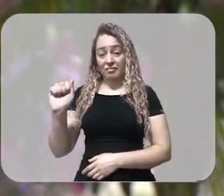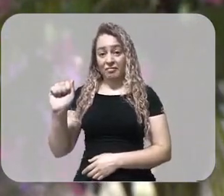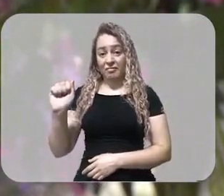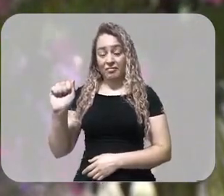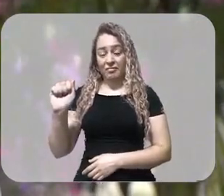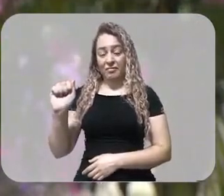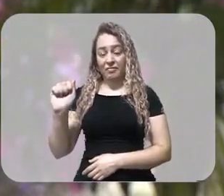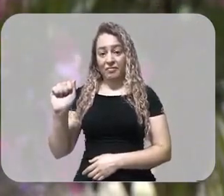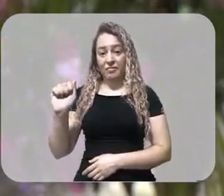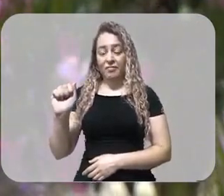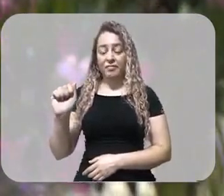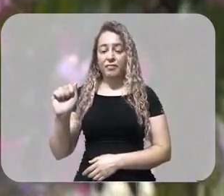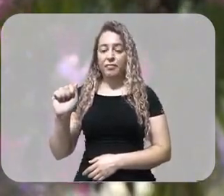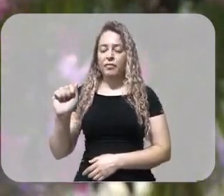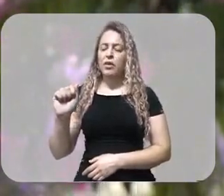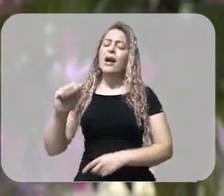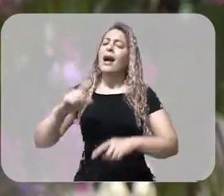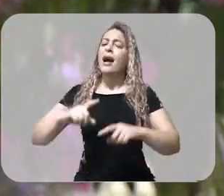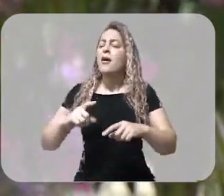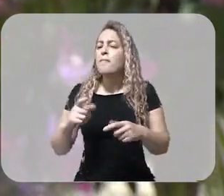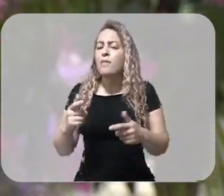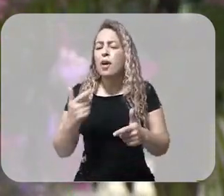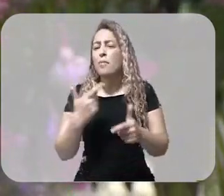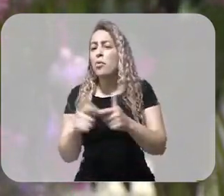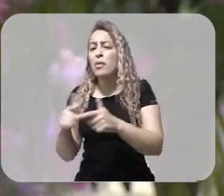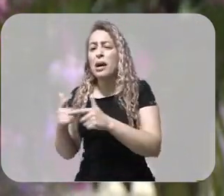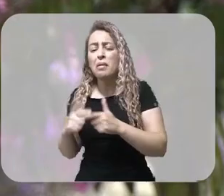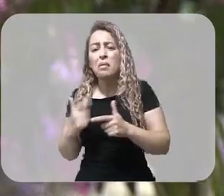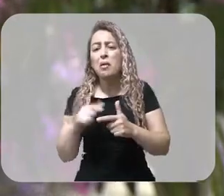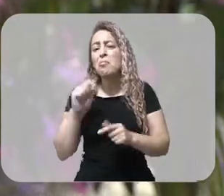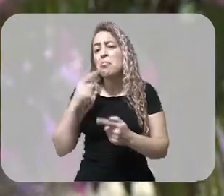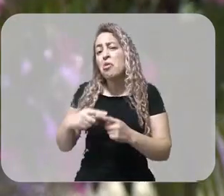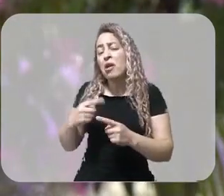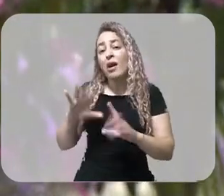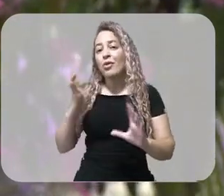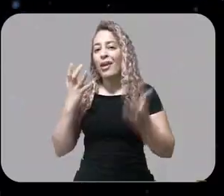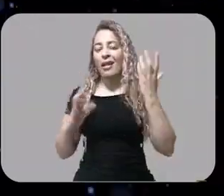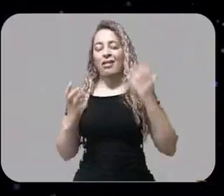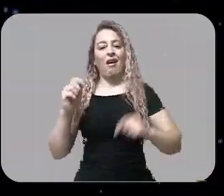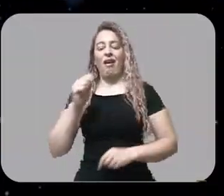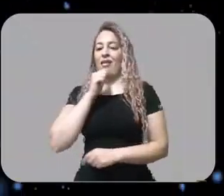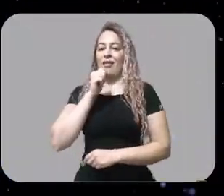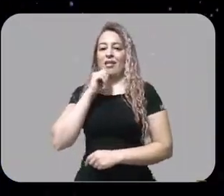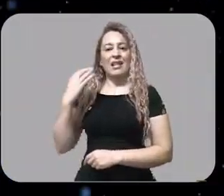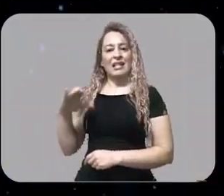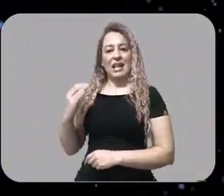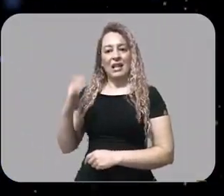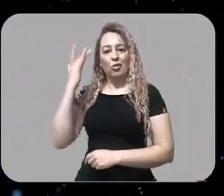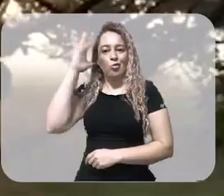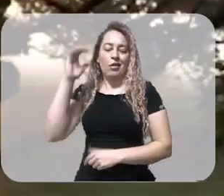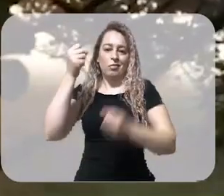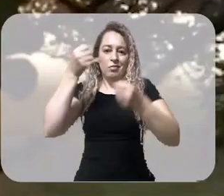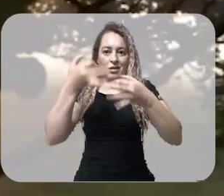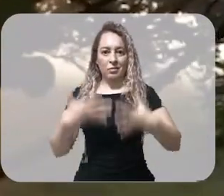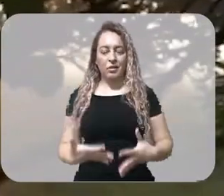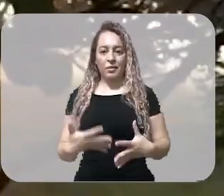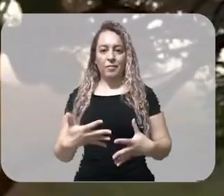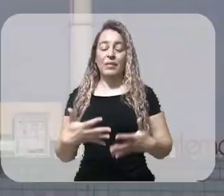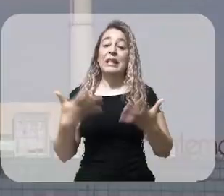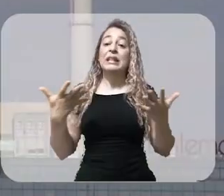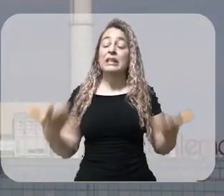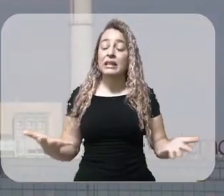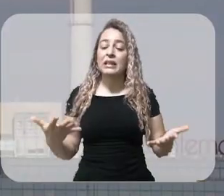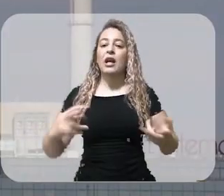autismo. As causas desse transtorno, a ciência ainda não sabe explicar. Herança genética e fatores